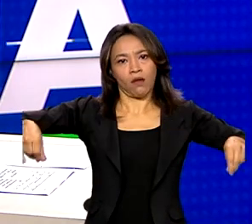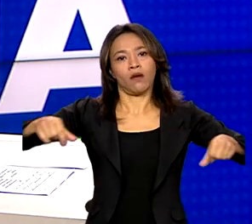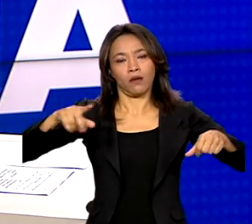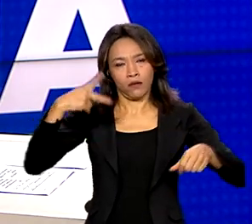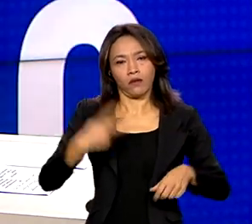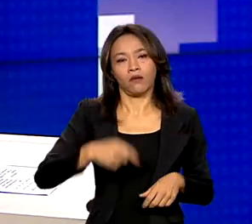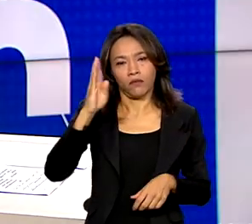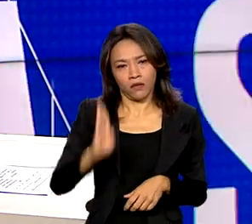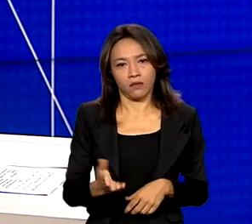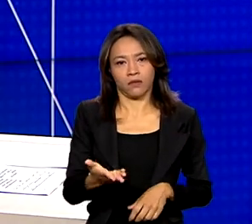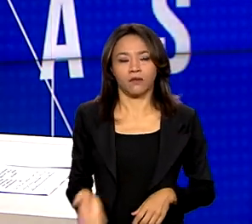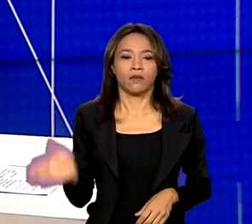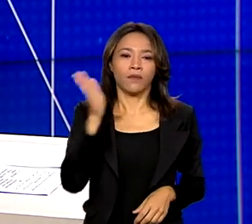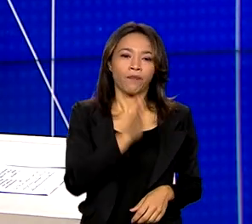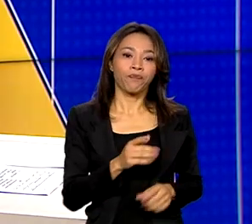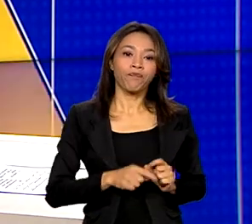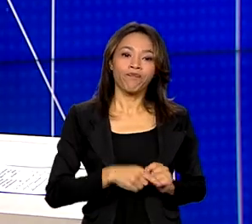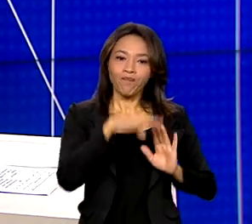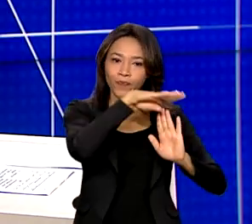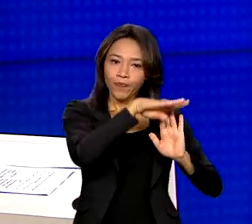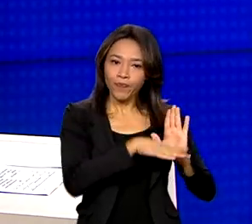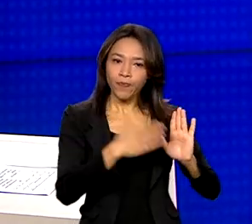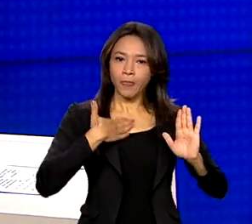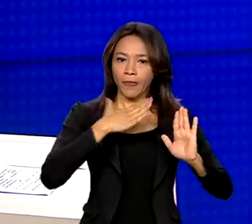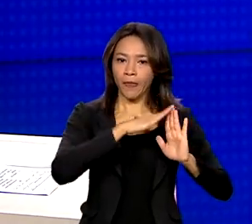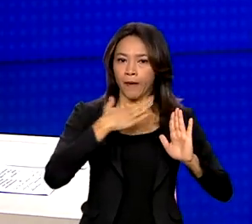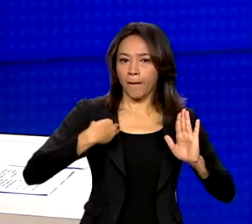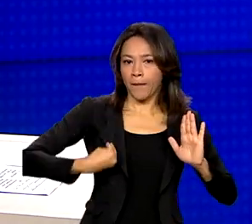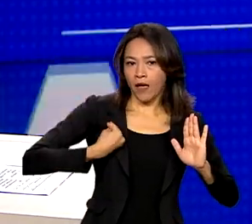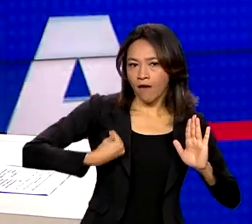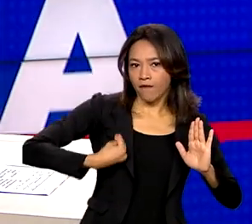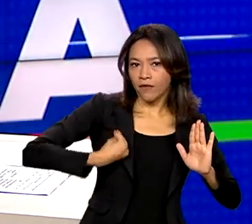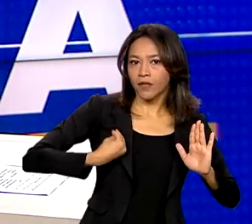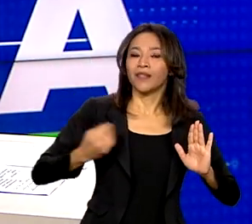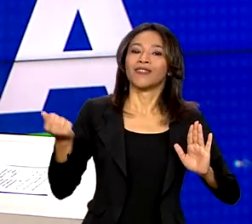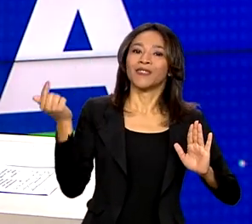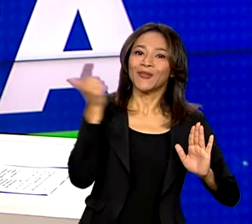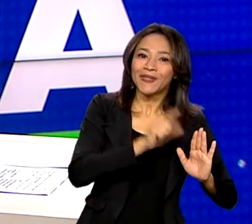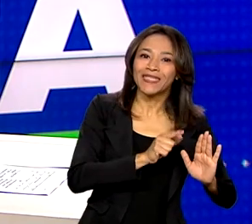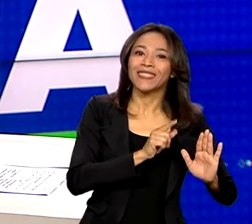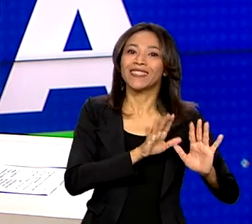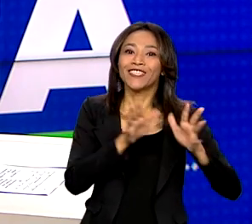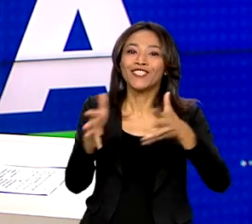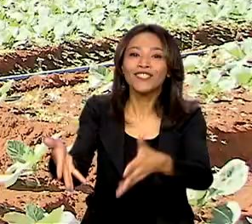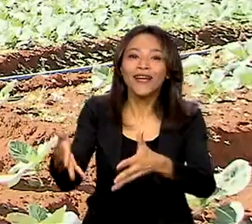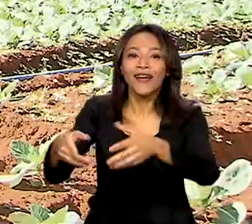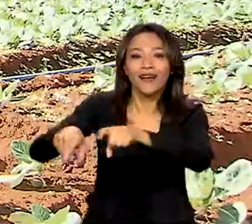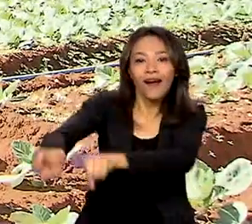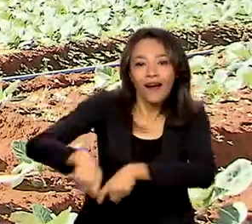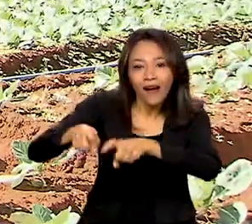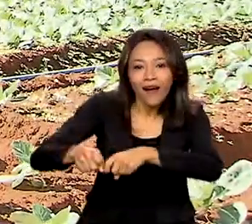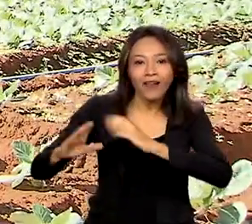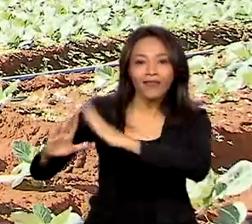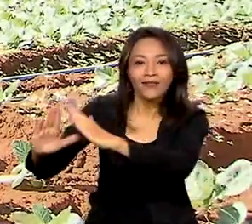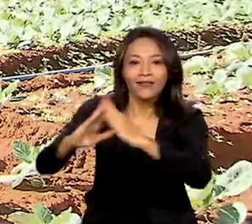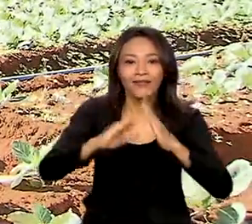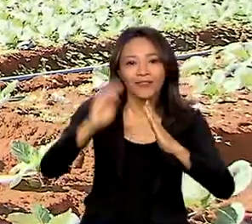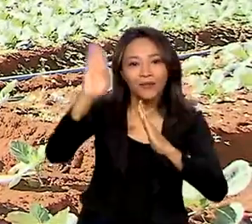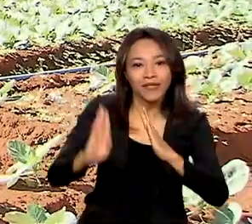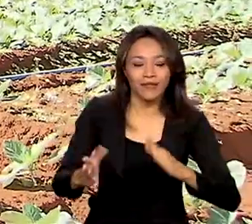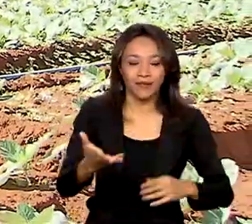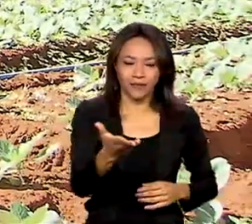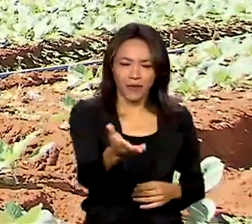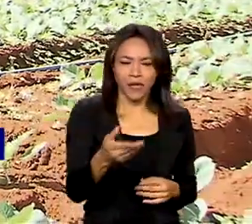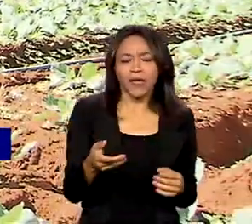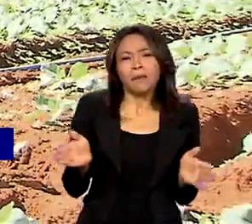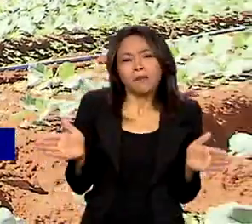E o programa Minha Casa Minha Vida chega agora às áreas rurais do país. Pequenos produtores